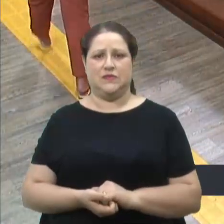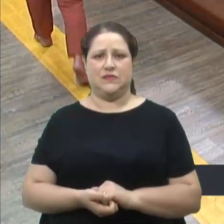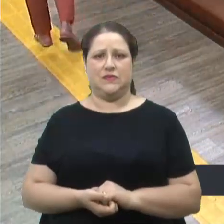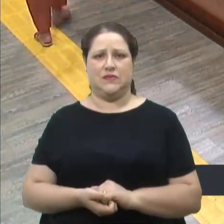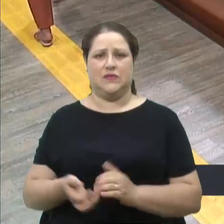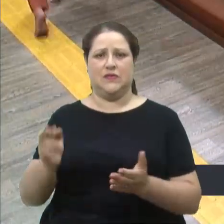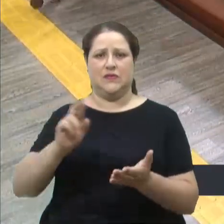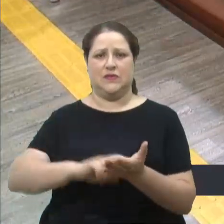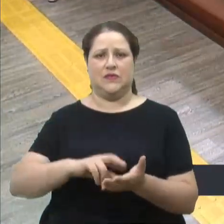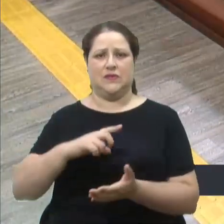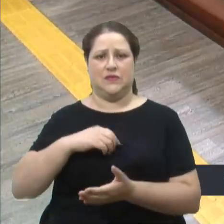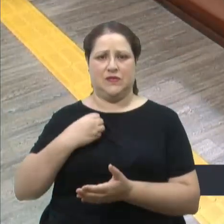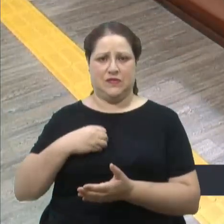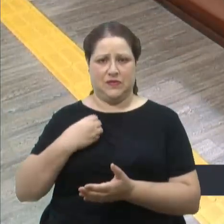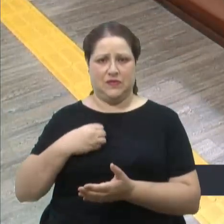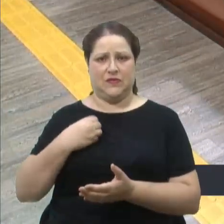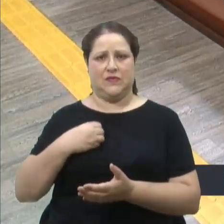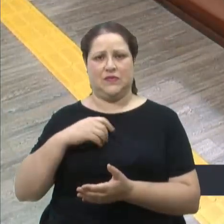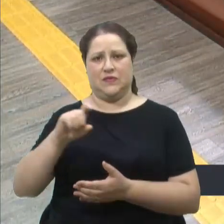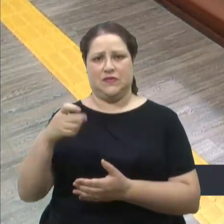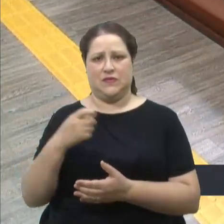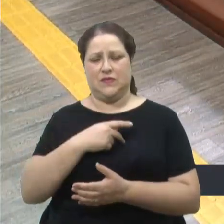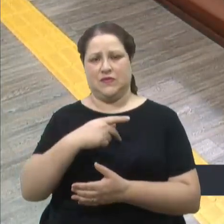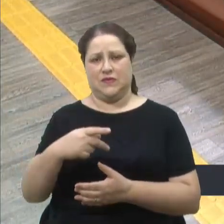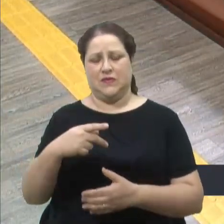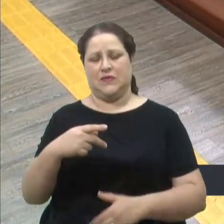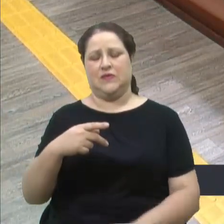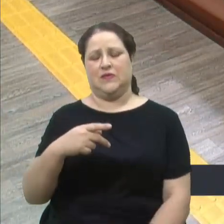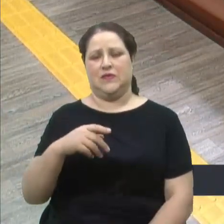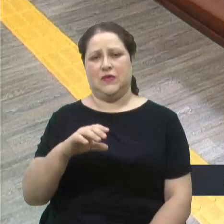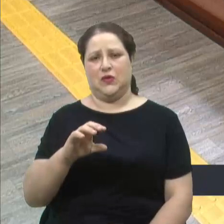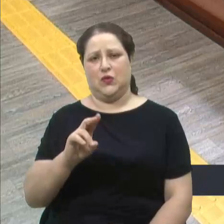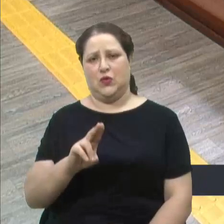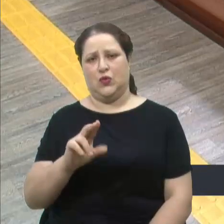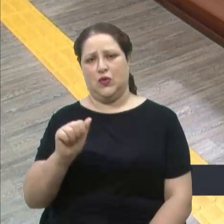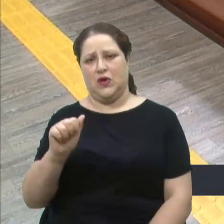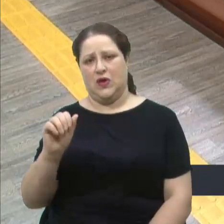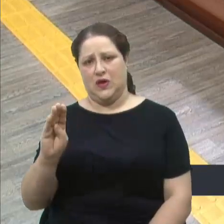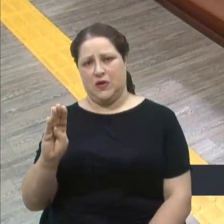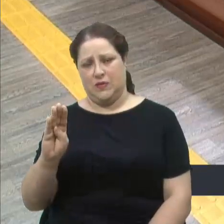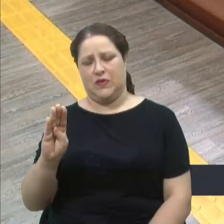Registrar a presença do ex-presidente da UAB, Darcy Jesus. Obrigado pela presença, Darcy.